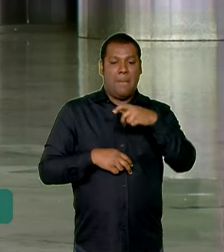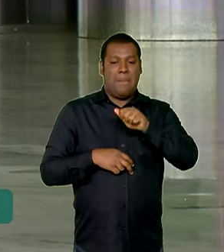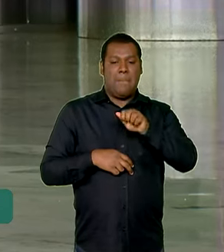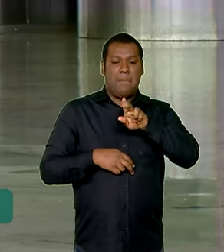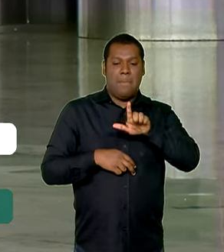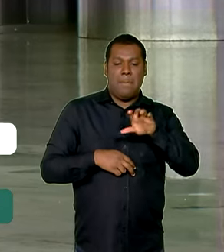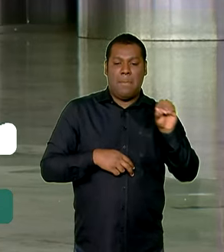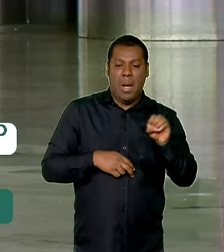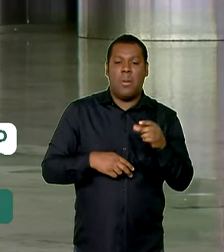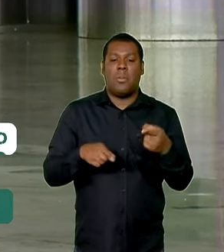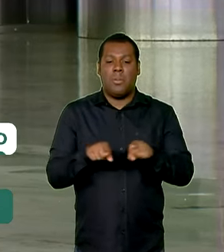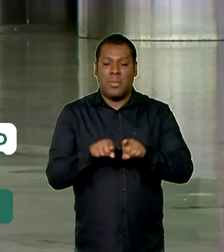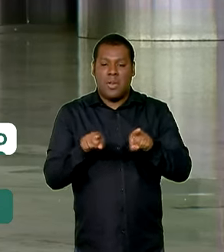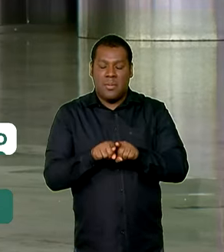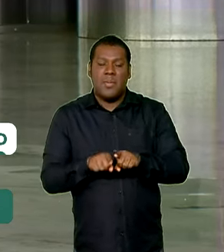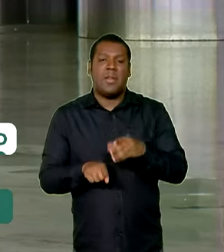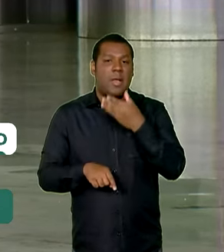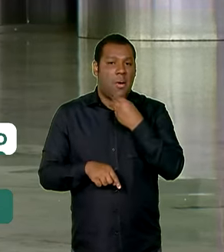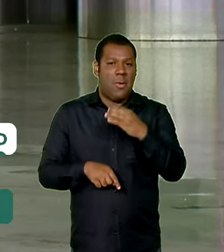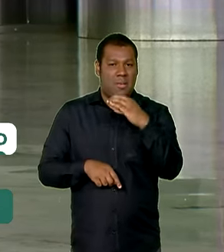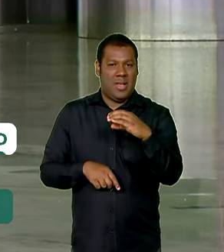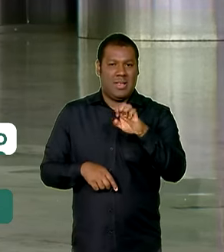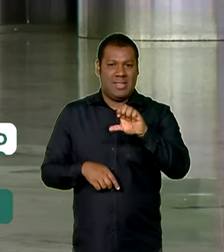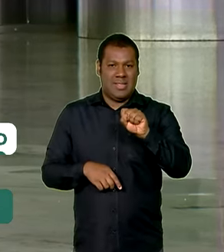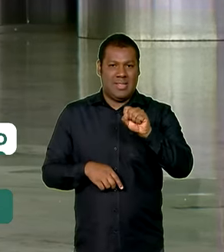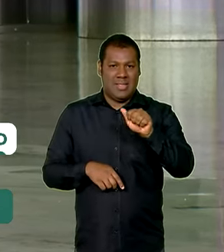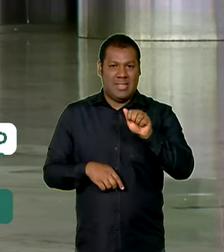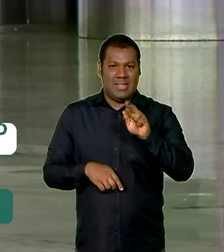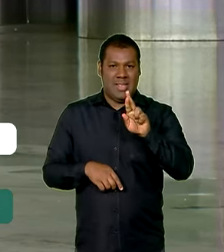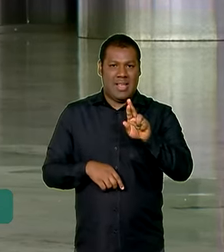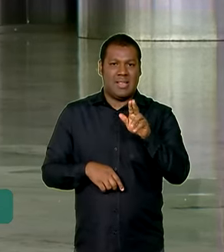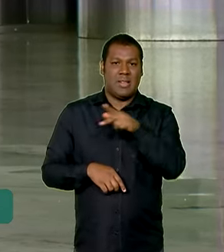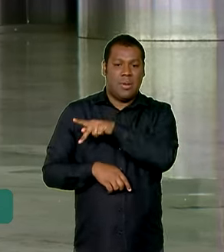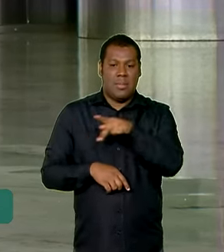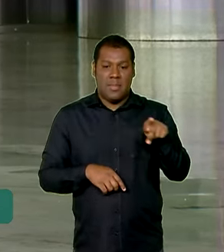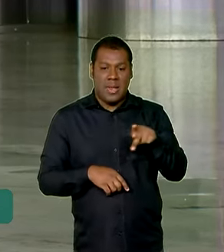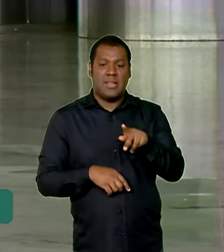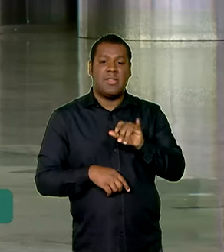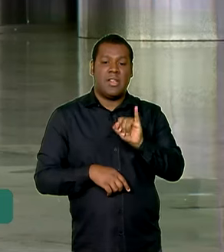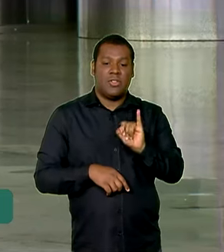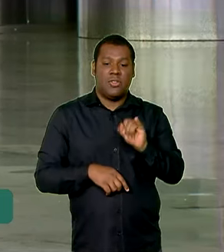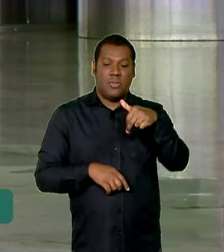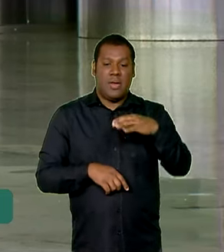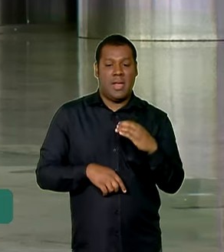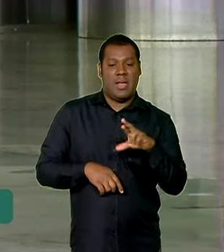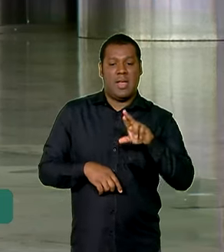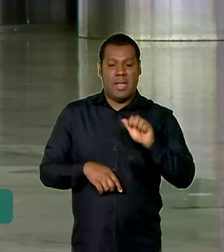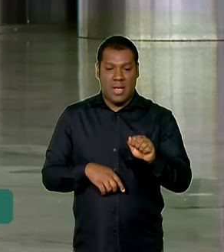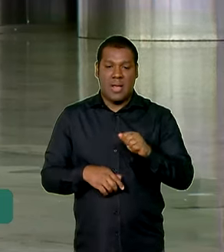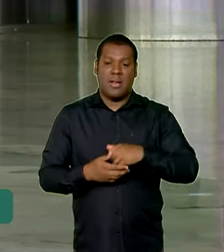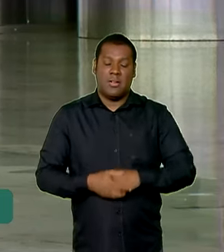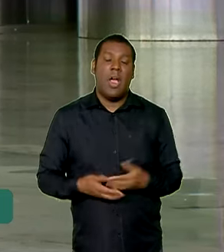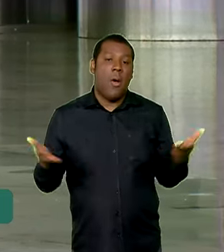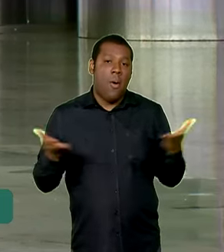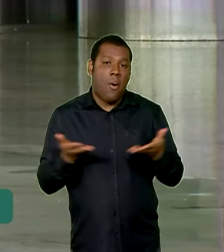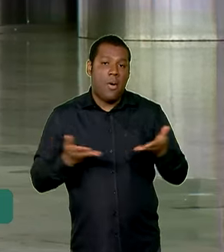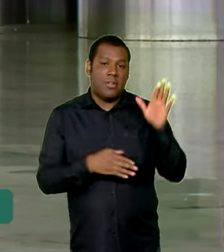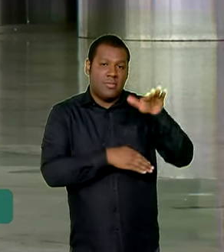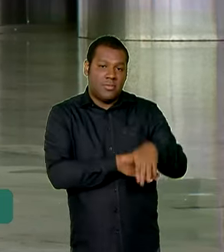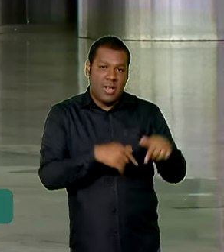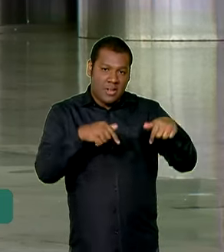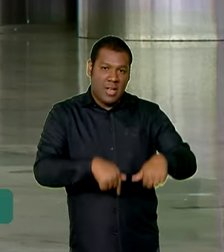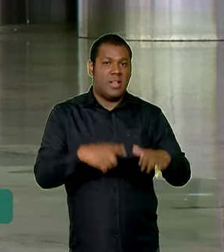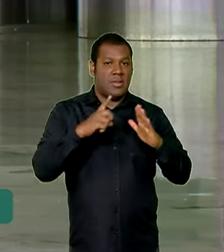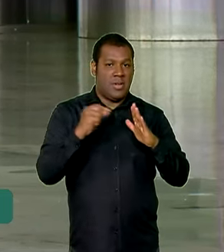também César Aldrigui, que é presidente do INCRA. Eles vão estar presentes nesse lançamento que ocorre nesta tarde aqui em Brasília. Antes